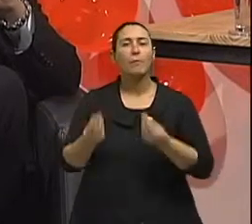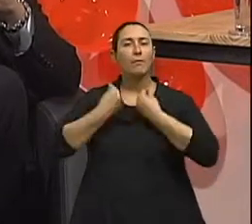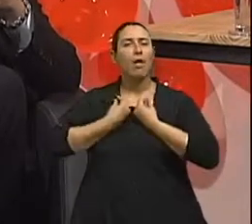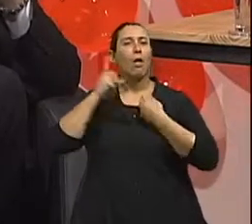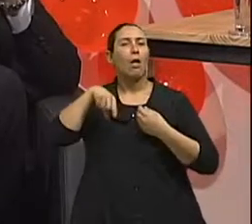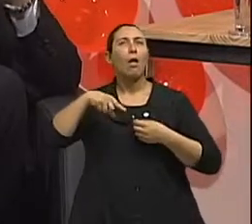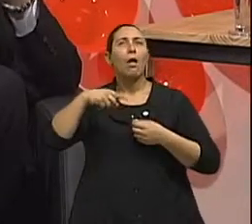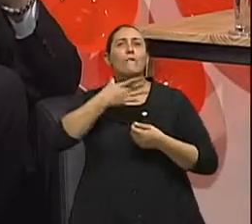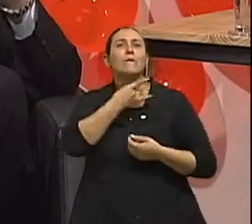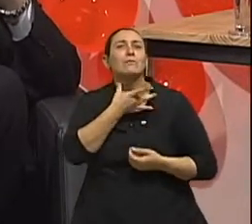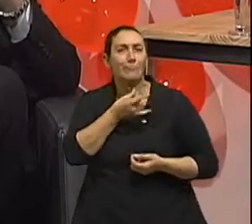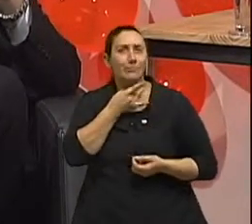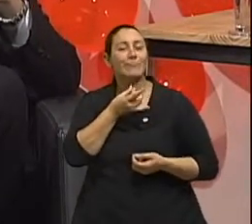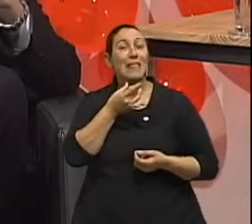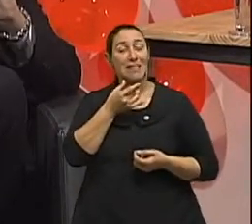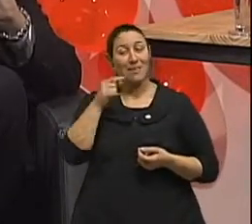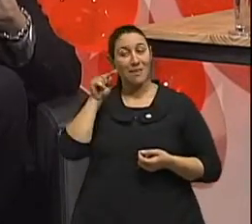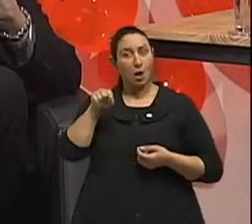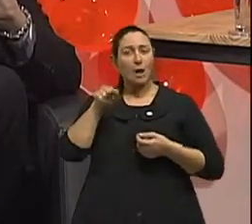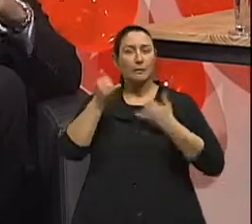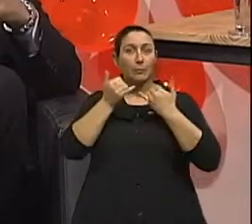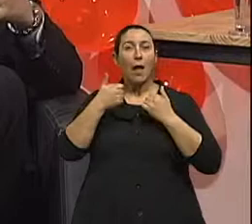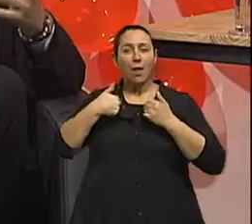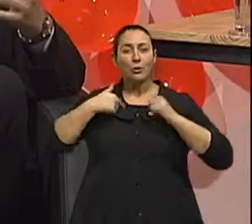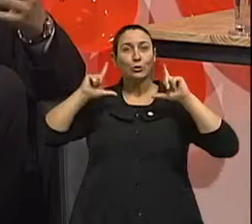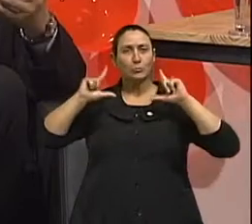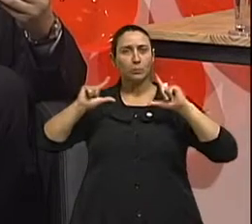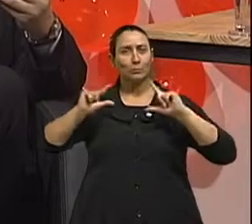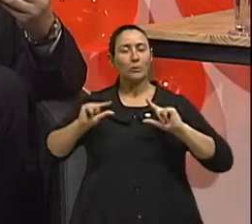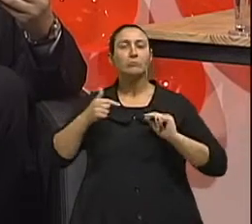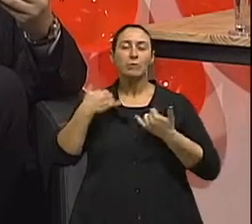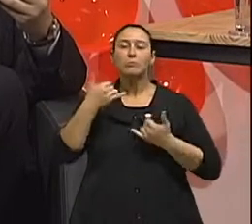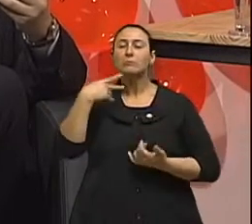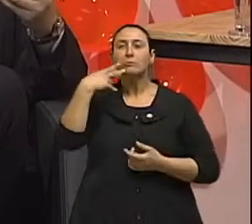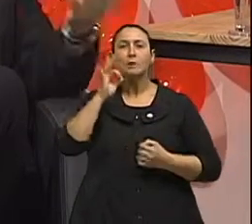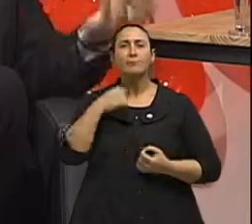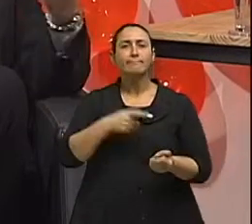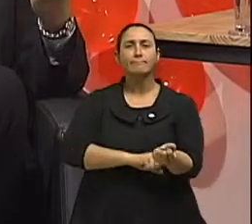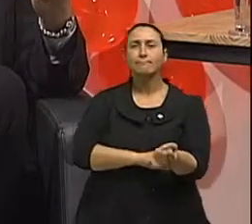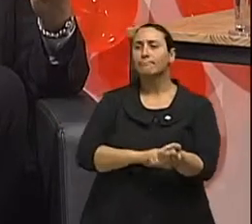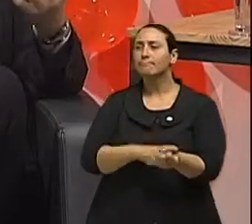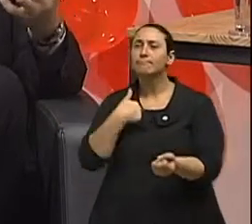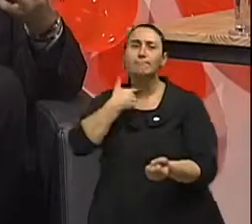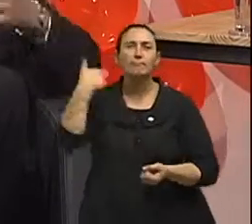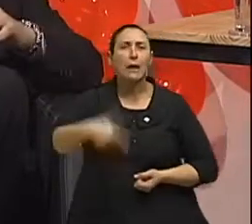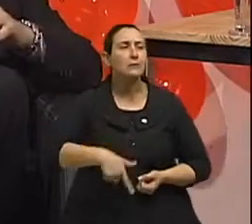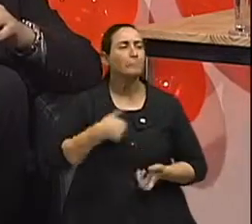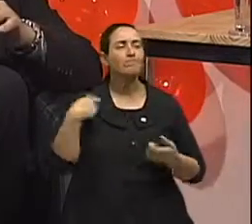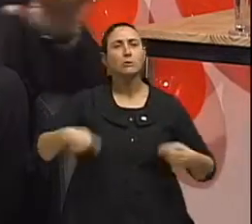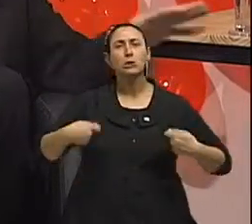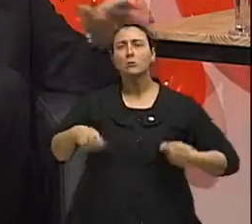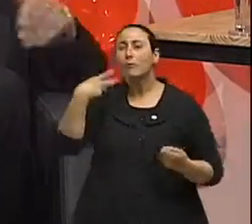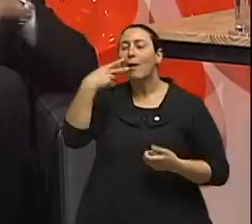existem no cigarro, em níveis melhores. Quando começa a baixar esse nível, a pessoa começa a ficar nervosa, com abstinência. E aí ela tem a falsa sensação de que fumar